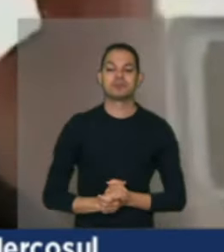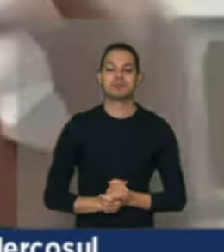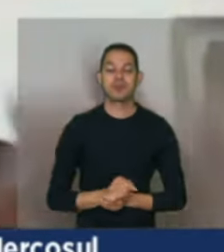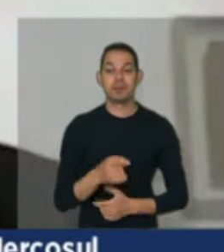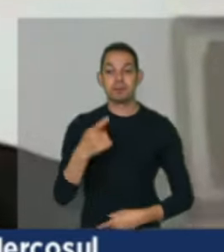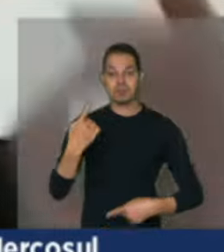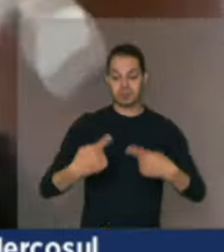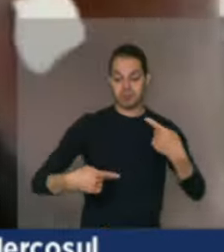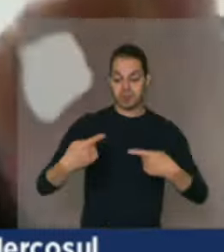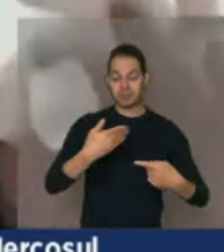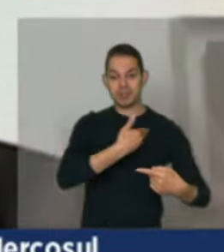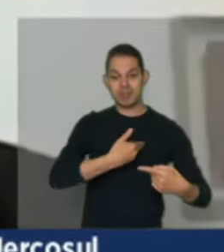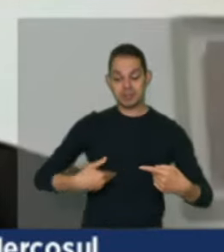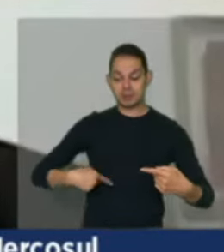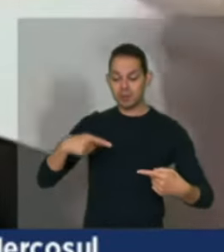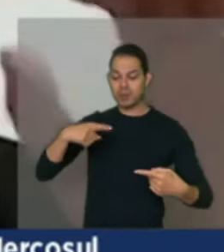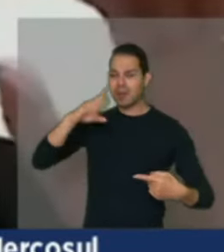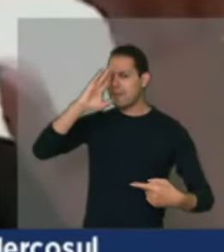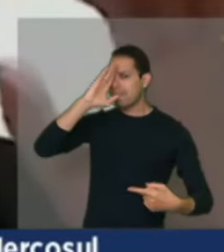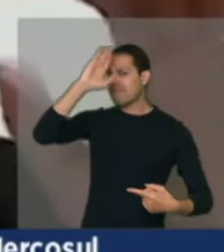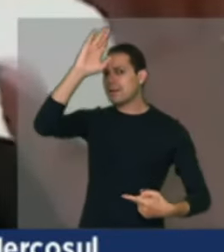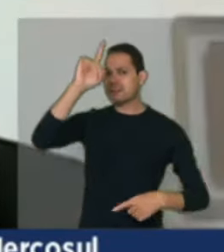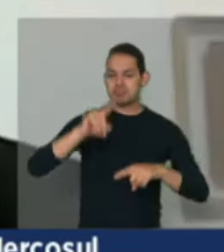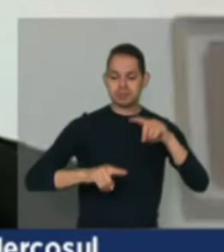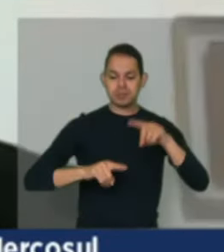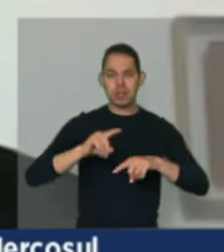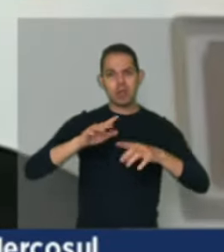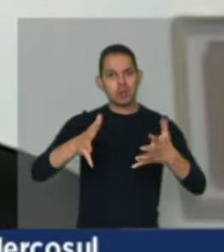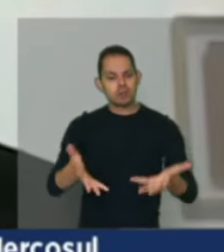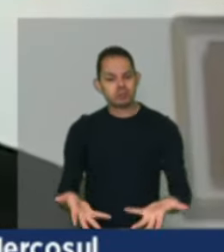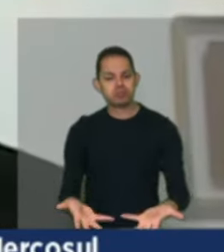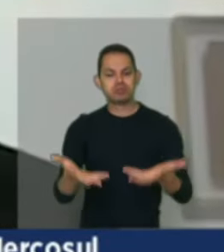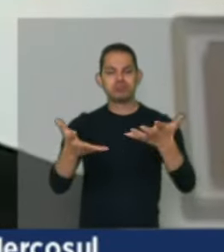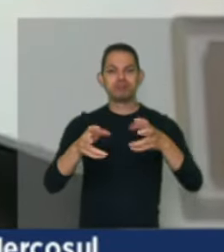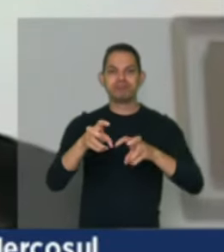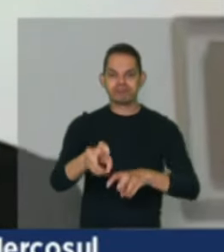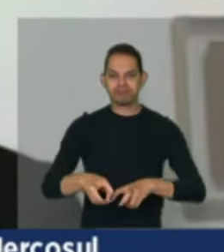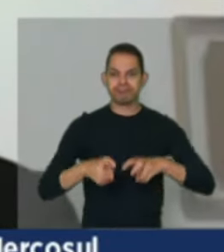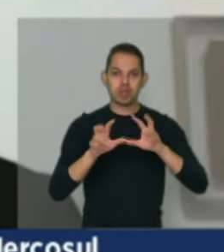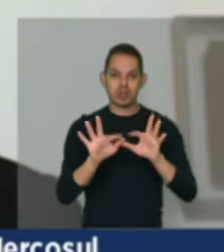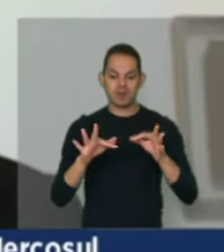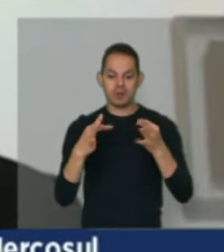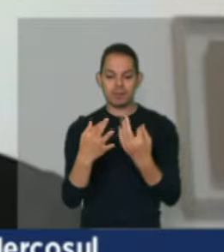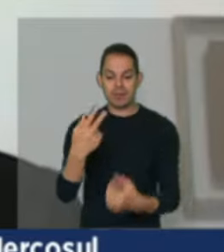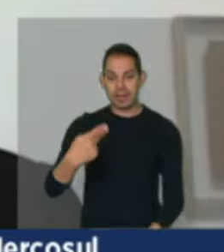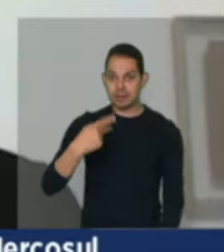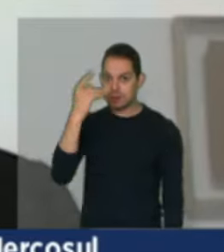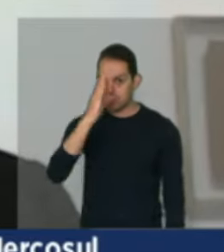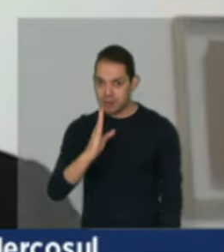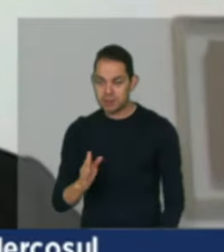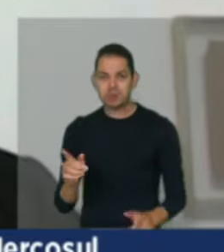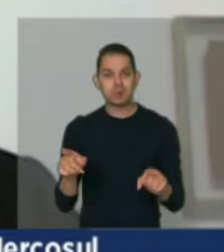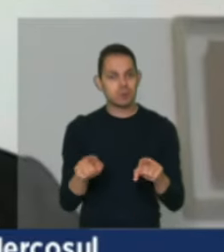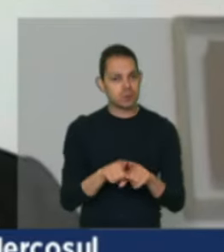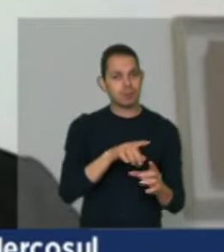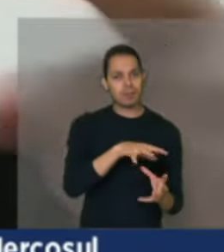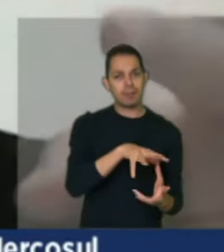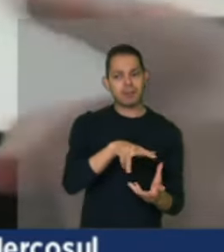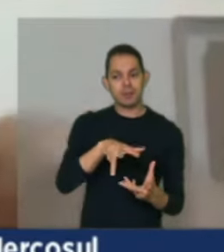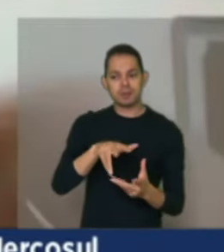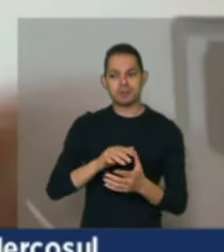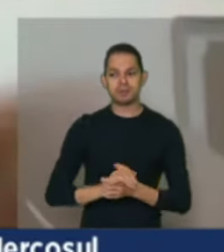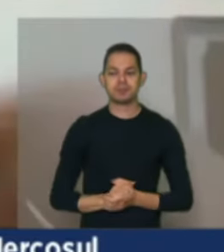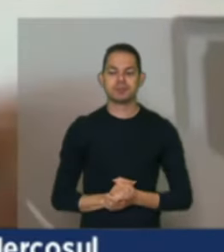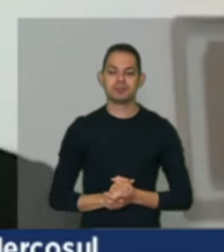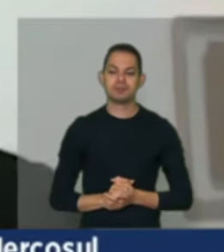principal instrumento de alevancar a agricultura familiar no Brasil e no mundo. E, além daquelas